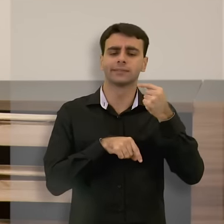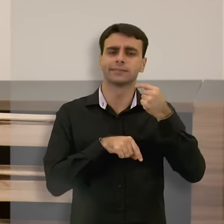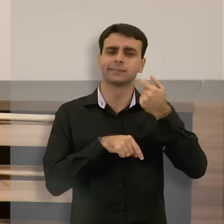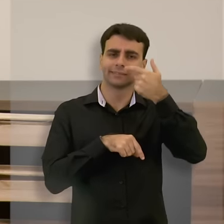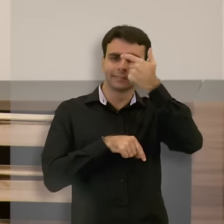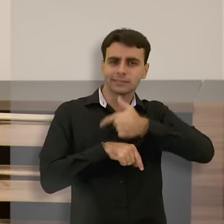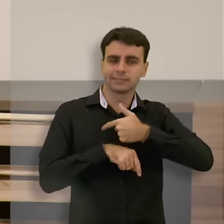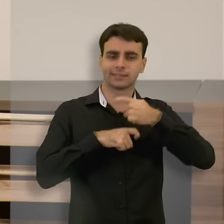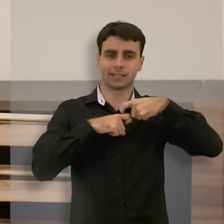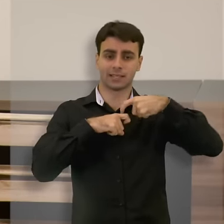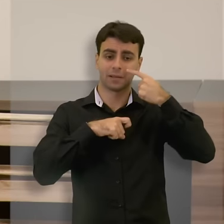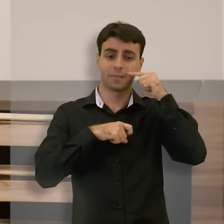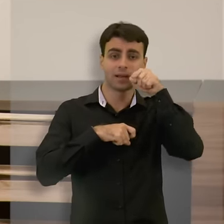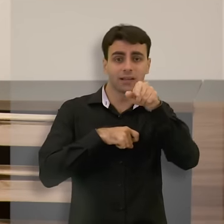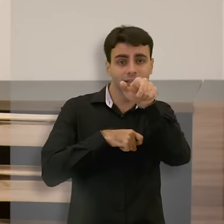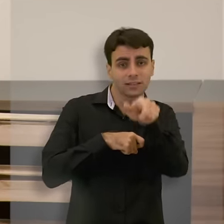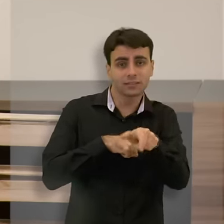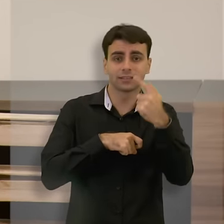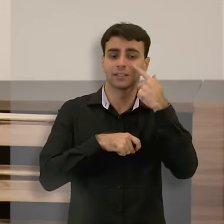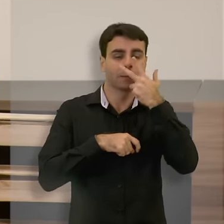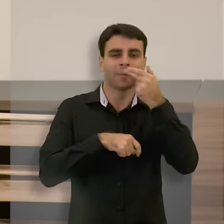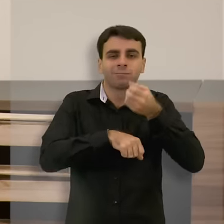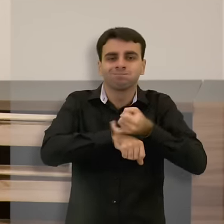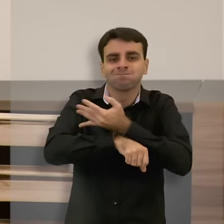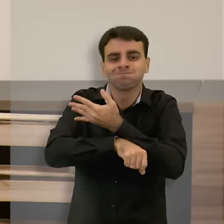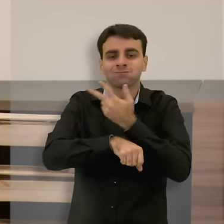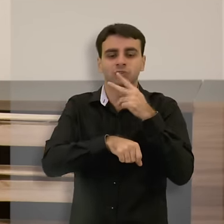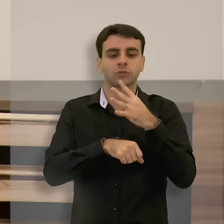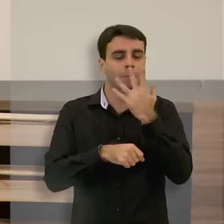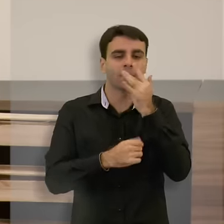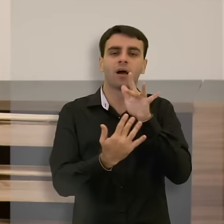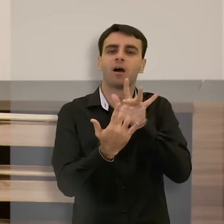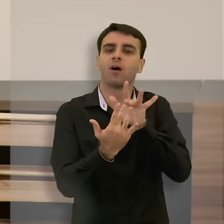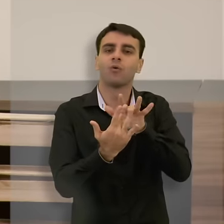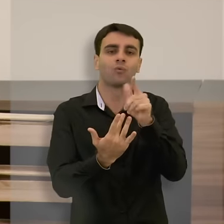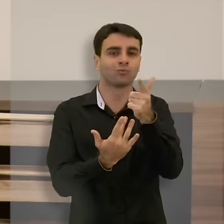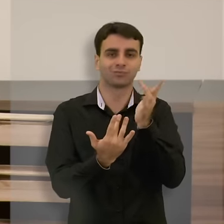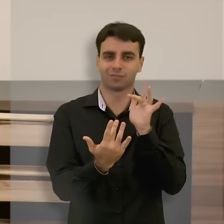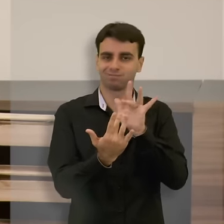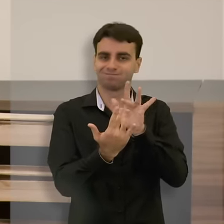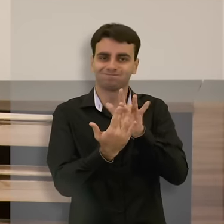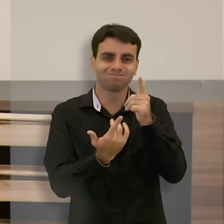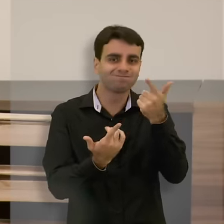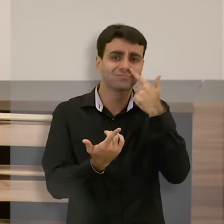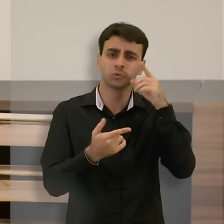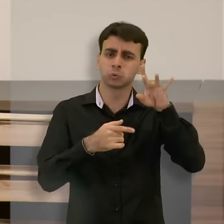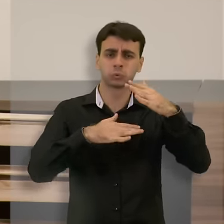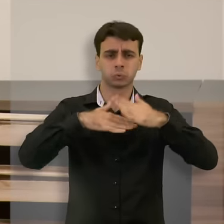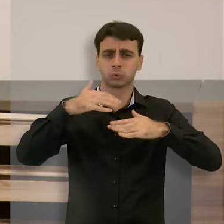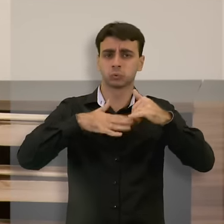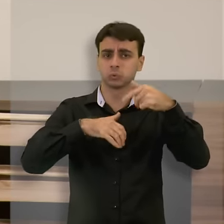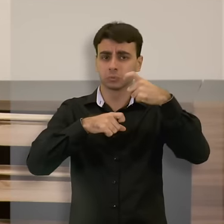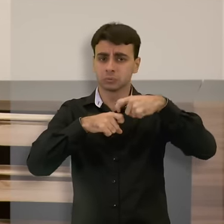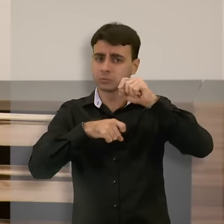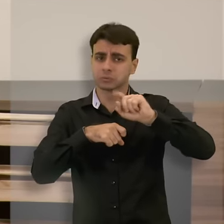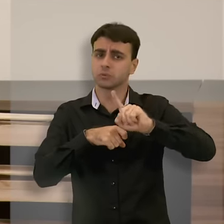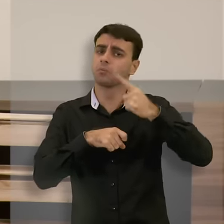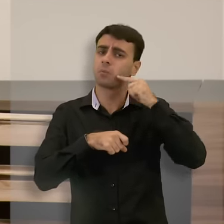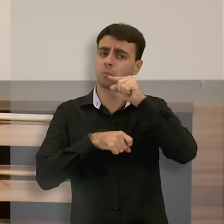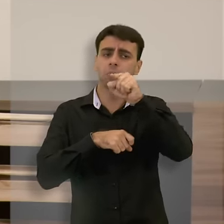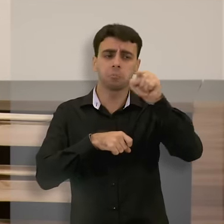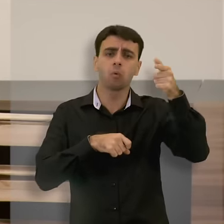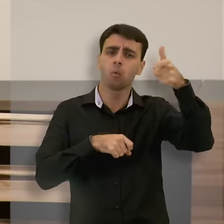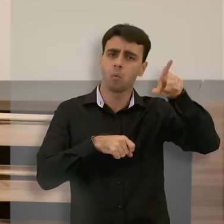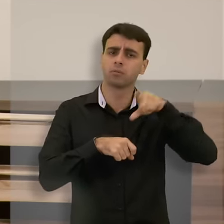emocionais, comportamentais dos seus pacientes. E isso pode ser observado não só na medicina, mas, eu acredito, em qualquer